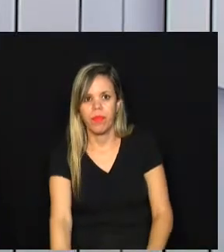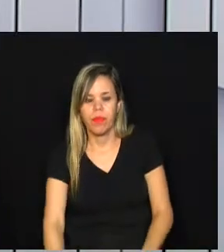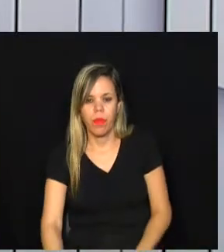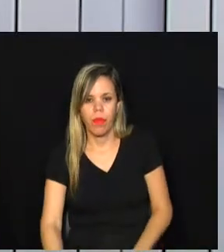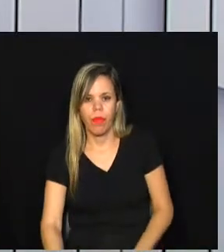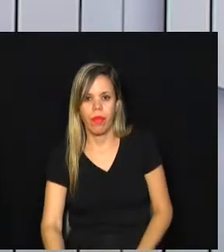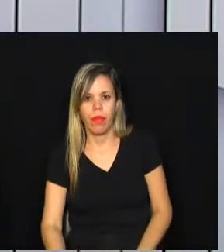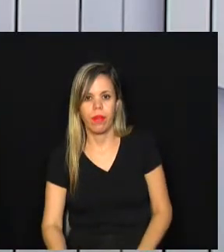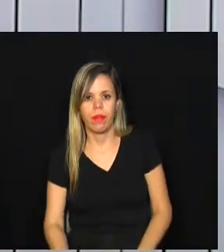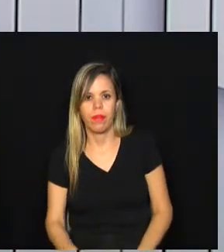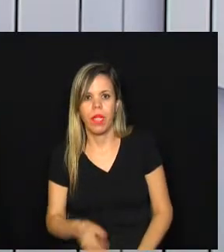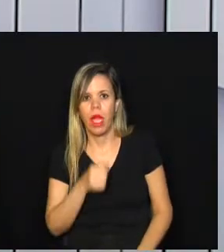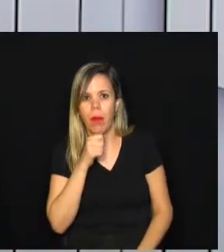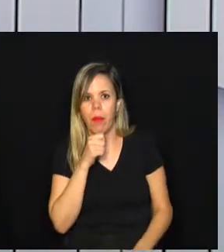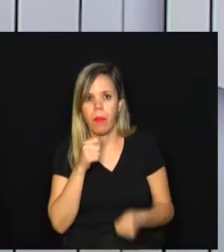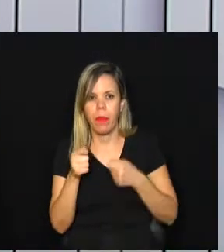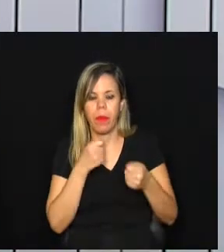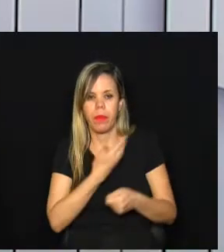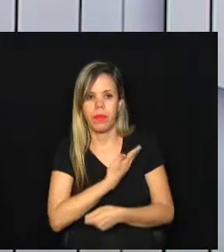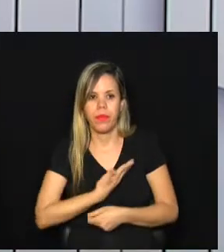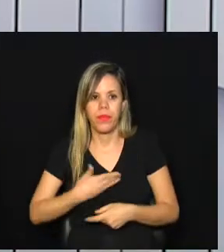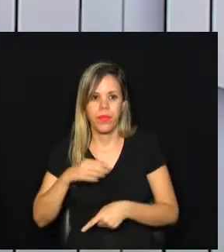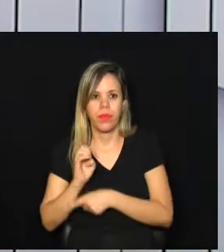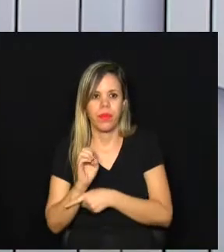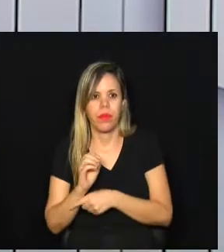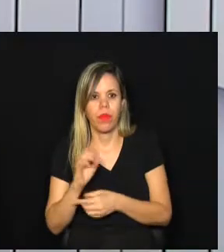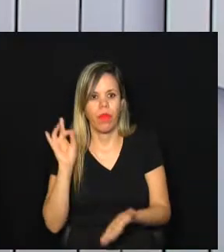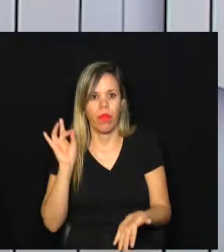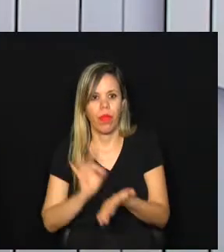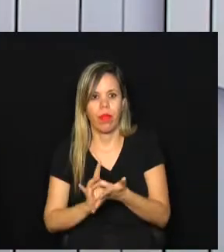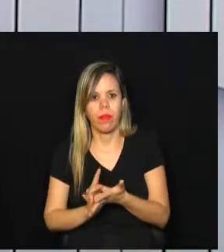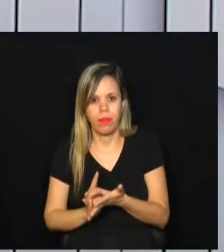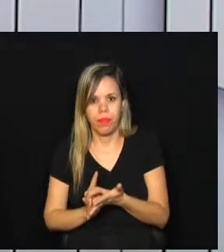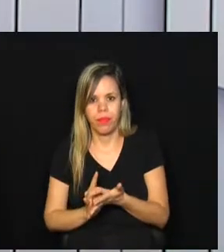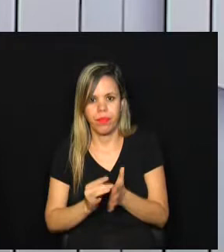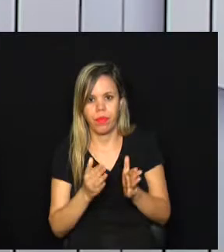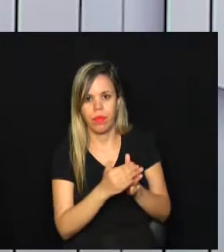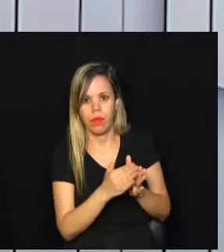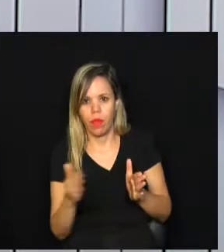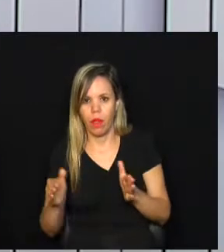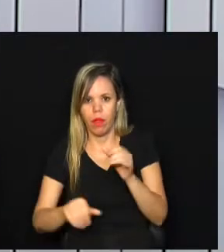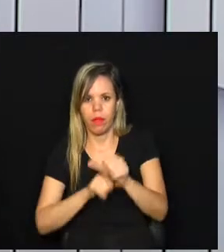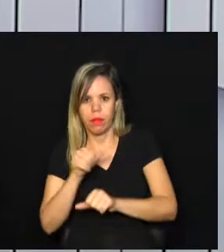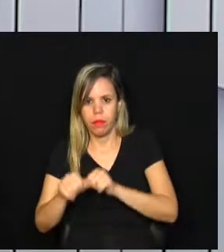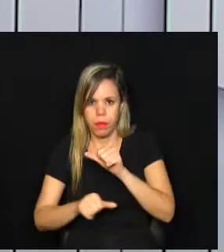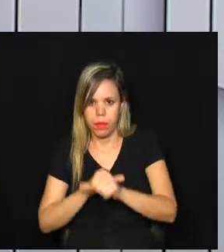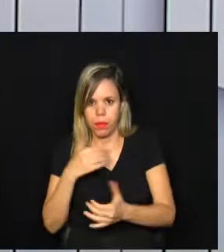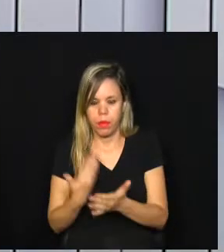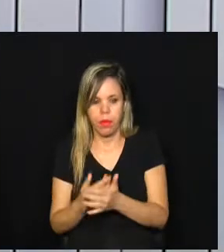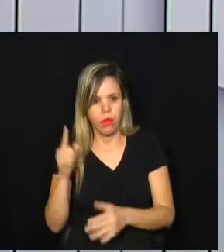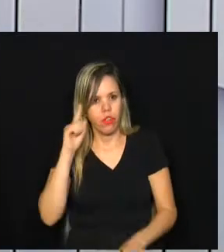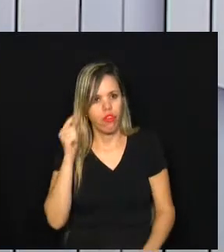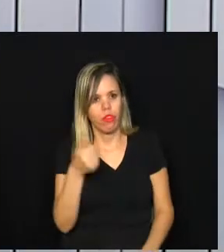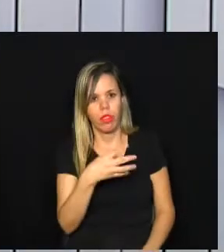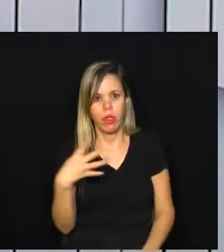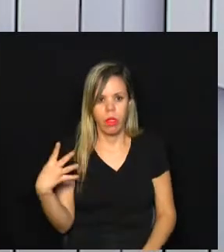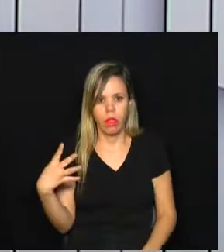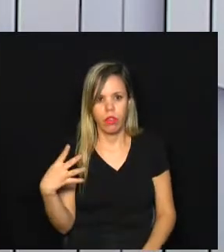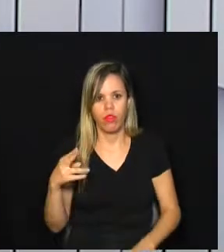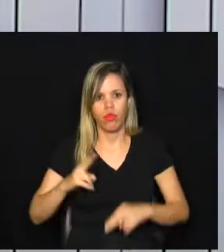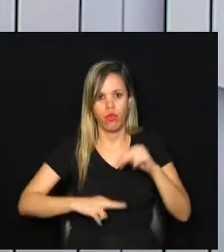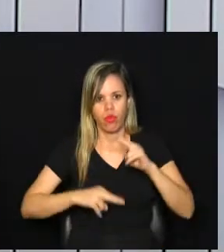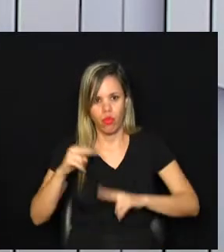só, em coletiva do governo do Estado, foi confirmada a fase de transição até o dia 14 de